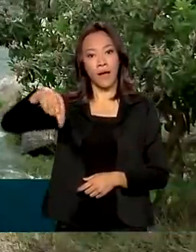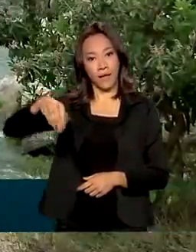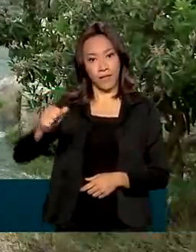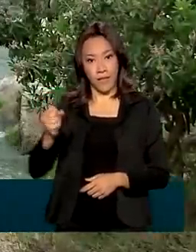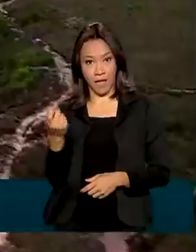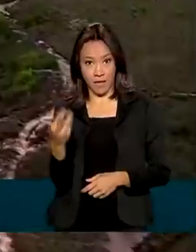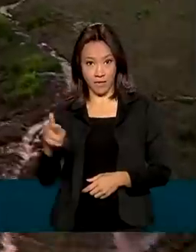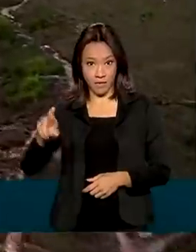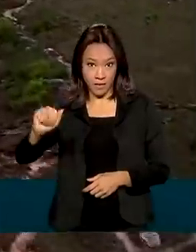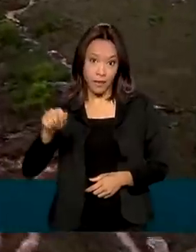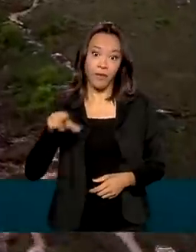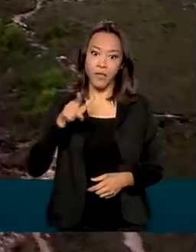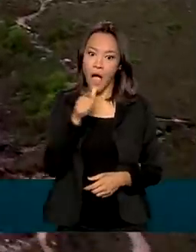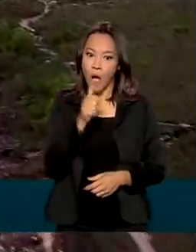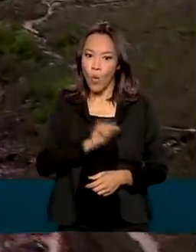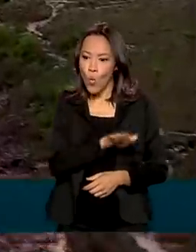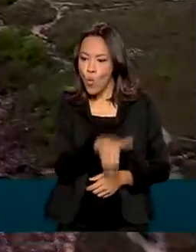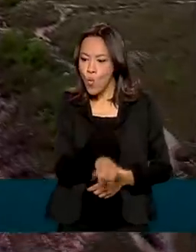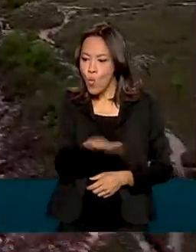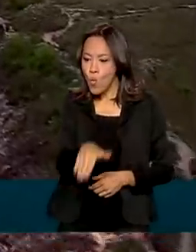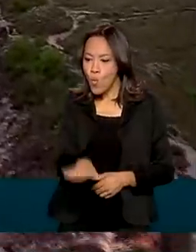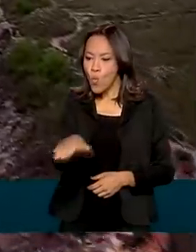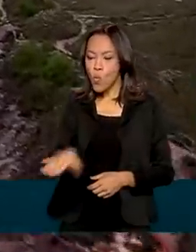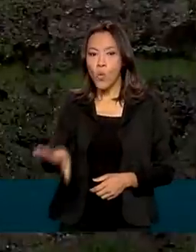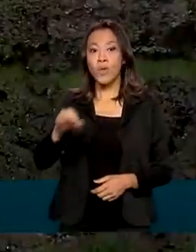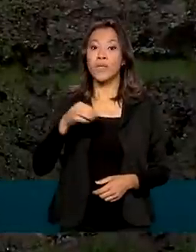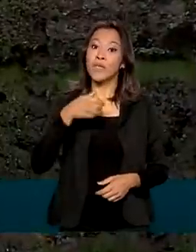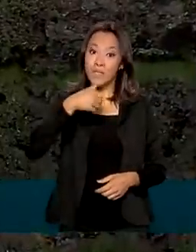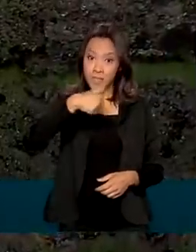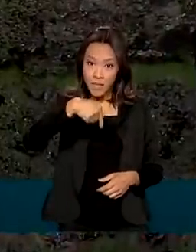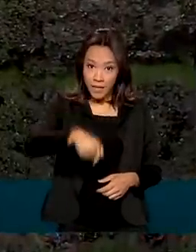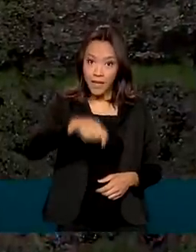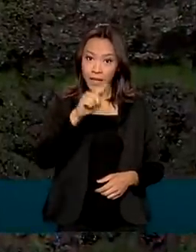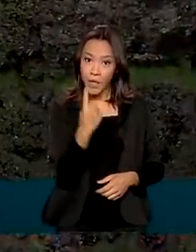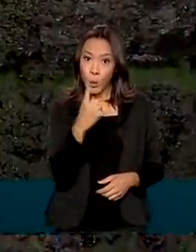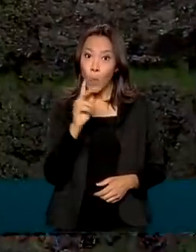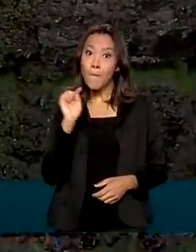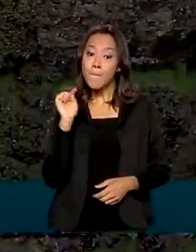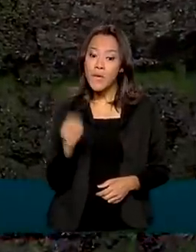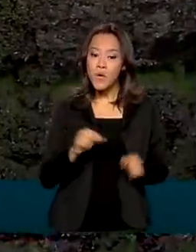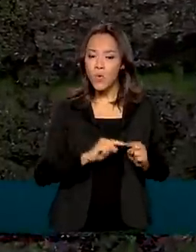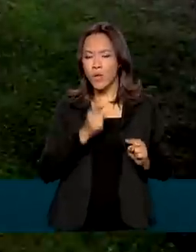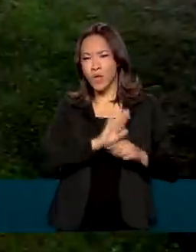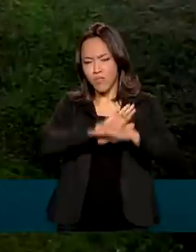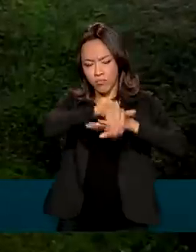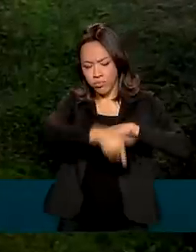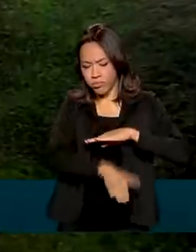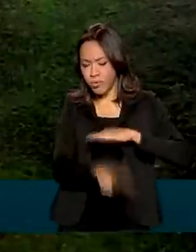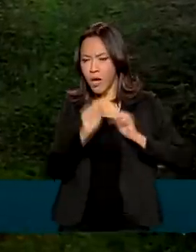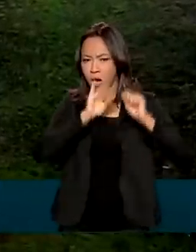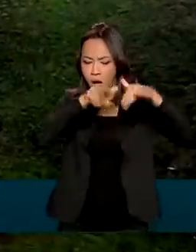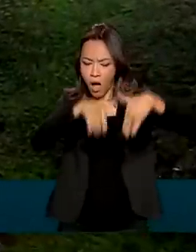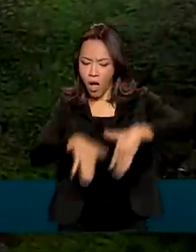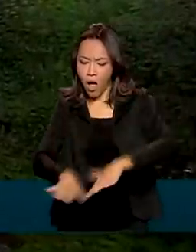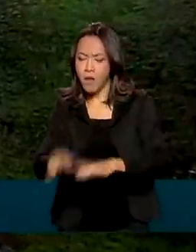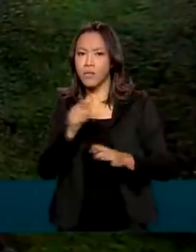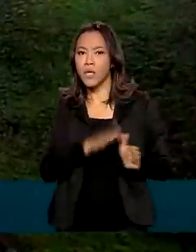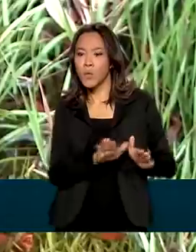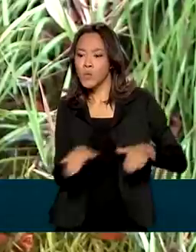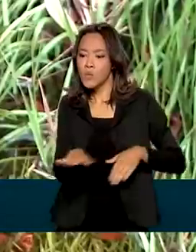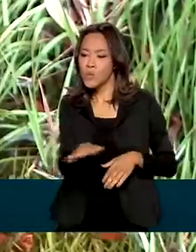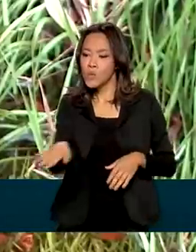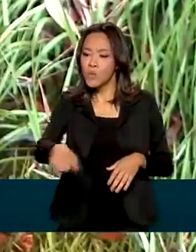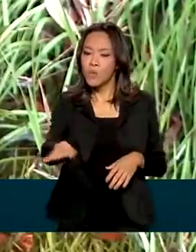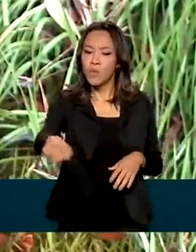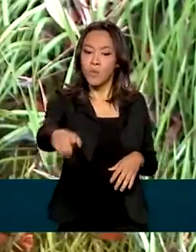meio do cerrado. Com mais de 71 mil hectares, é repleto de cachoeiras, córregos, rios e nascentes, entre